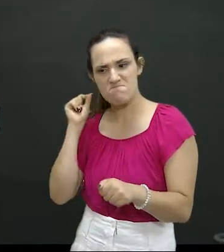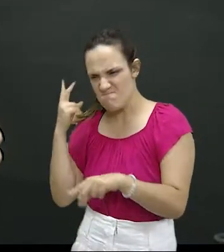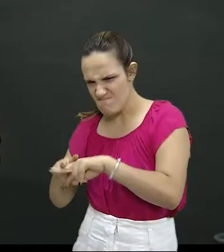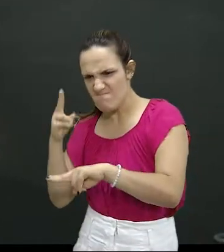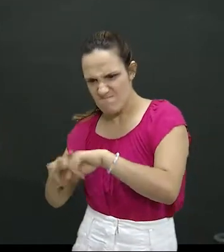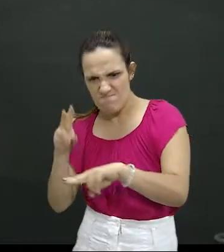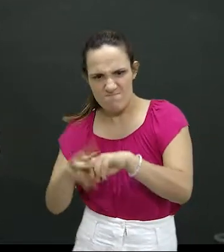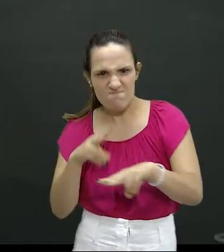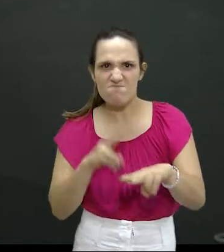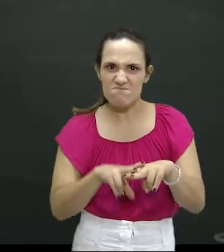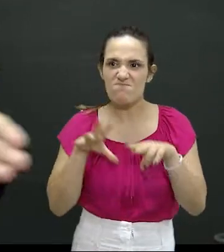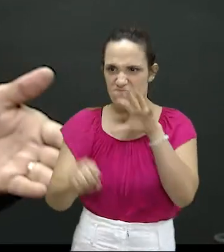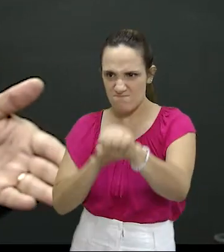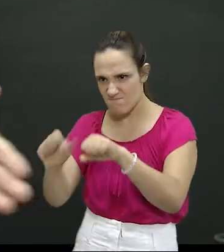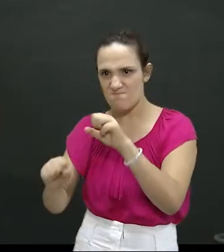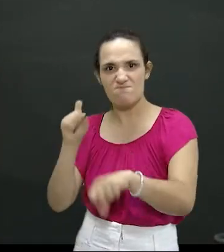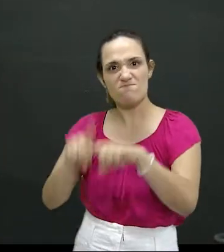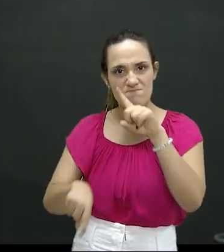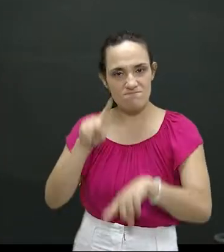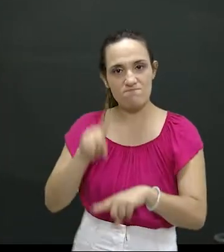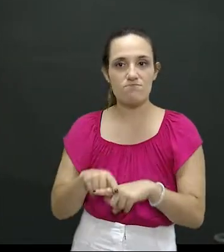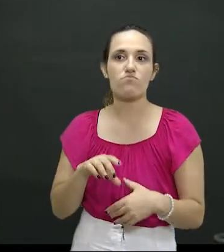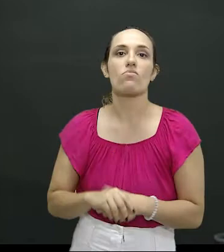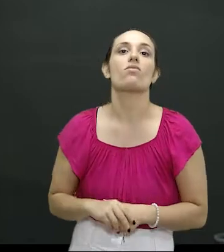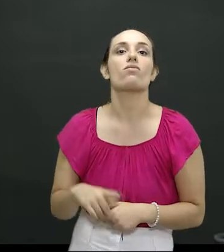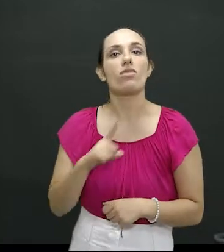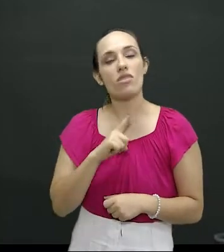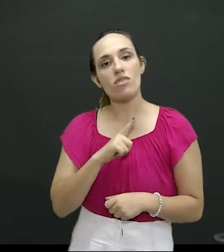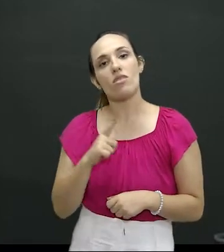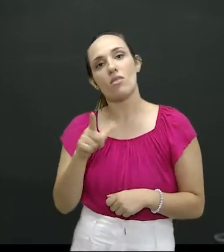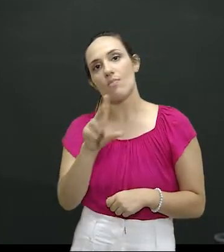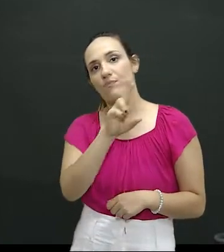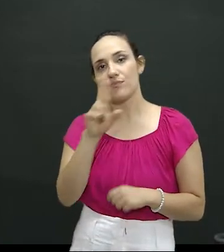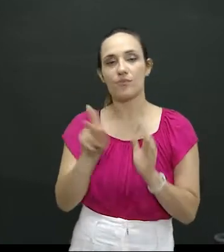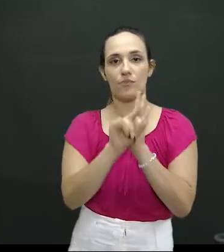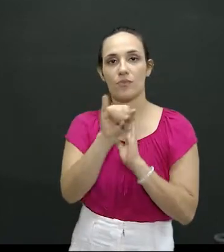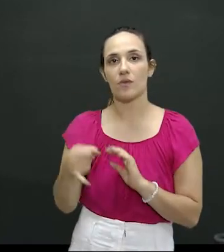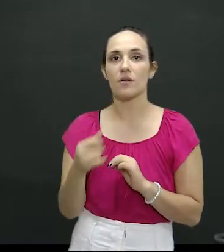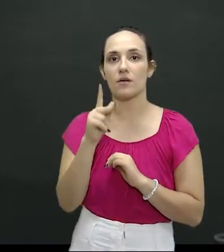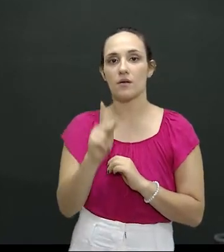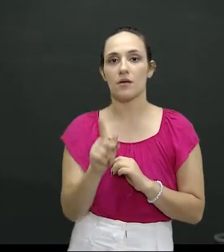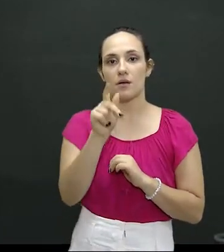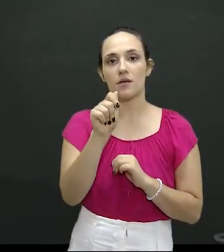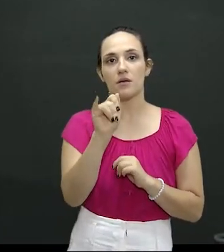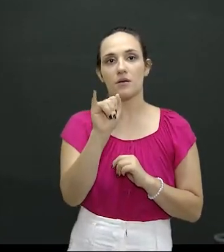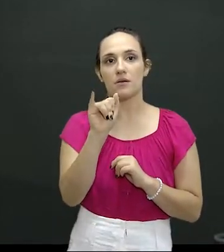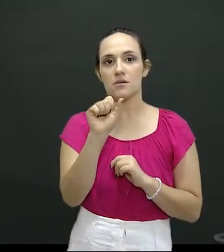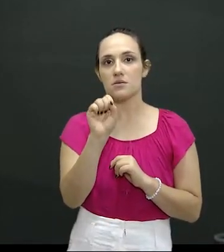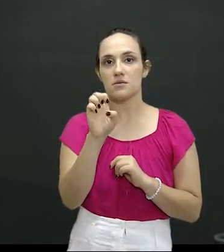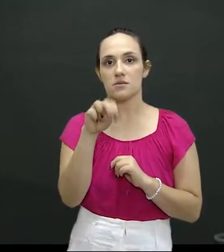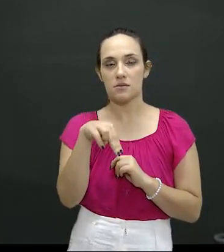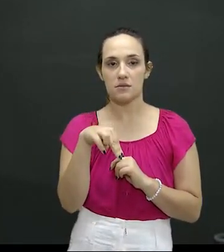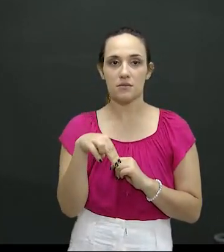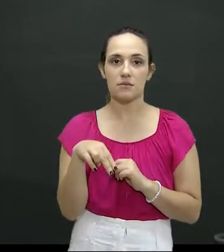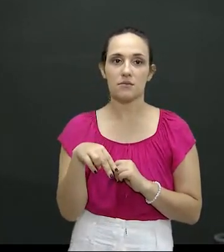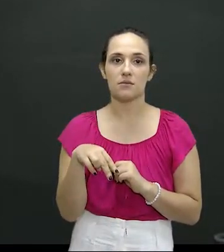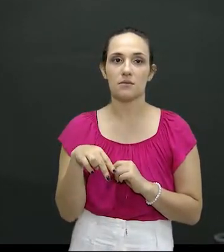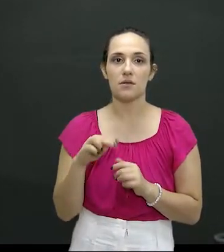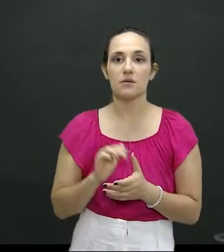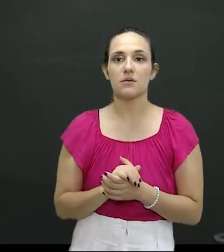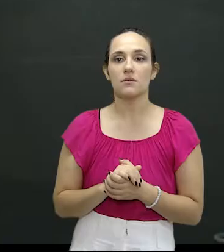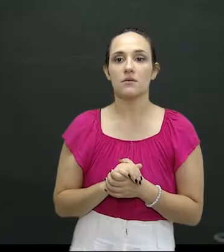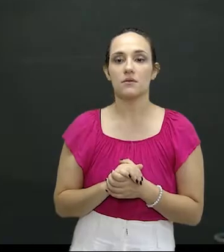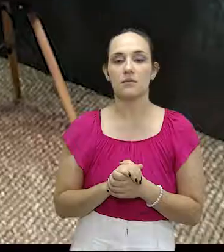além dessa de uma tonelada, uma que deflagrou a Operação Kaizen, até nos chamou a atenção, foi apreendida três toneladas de maconha num